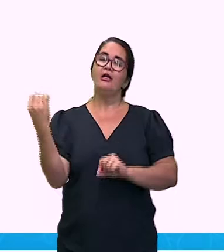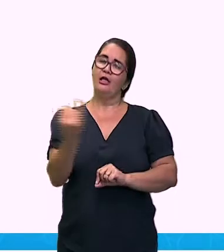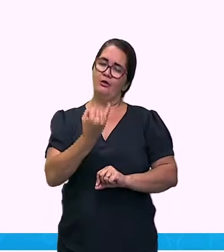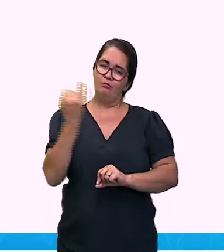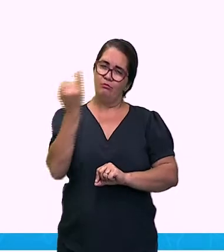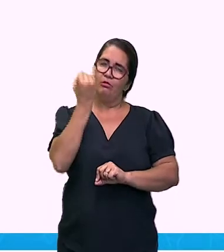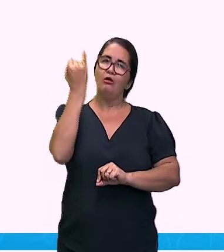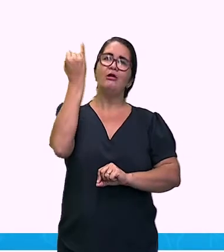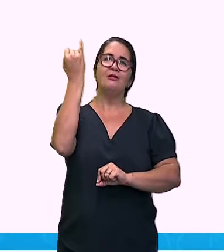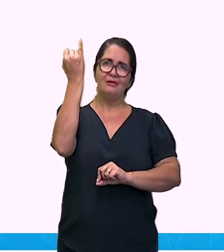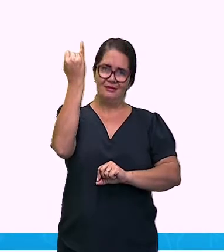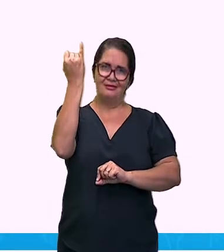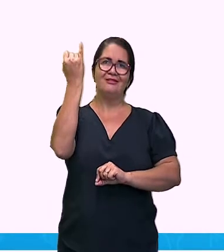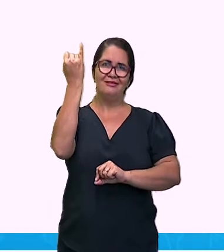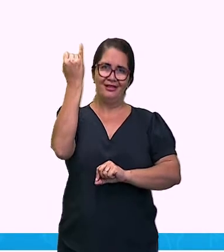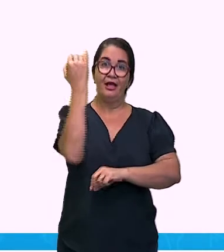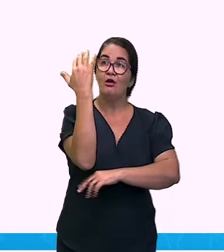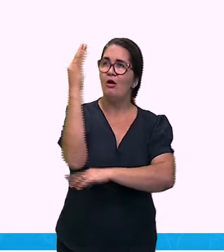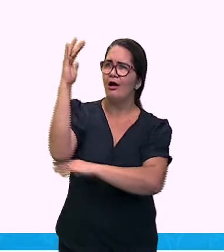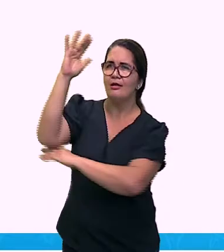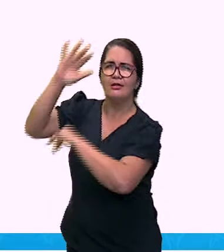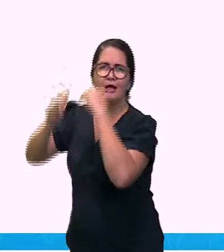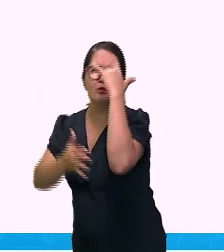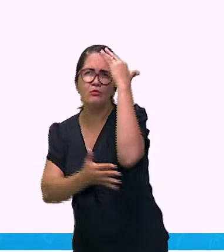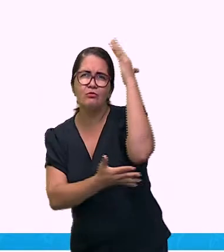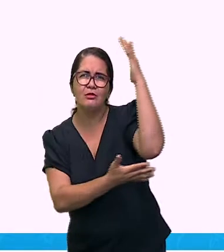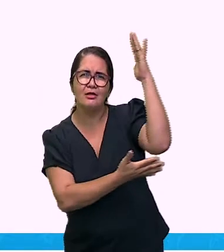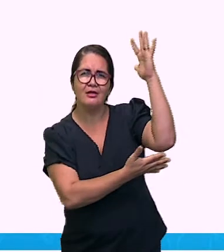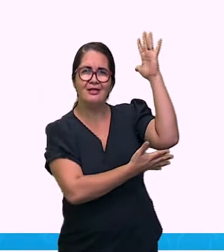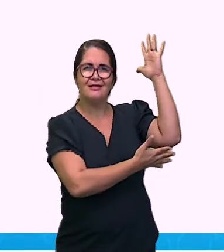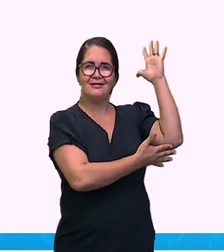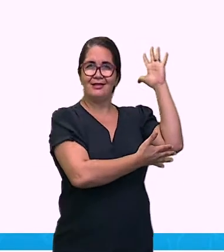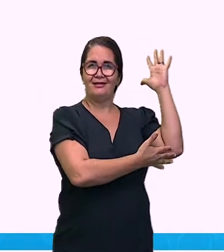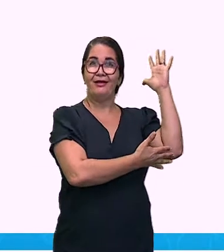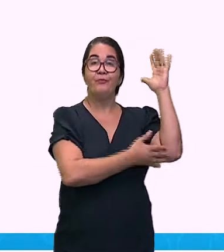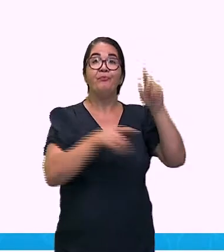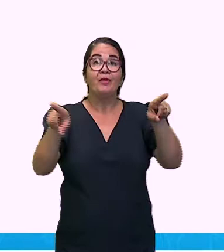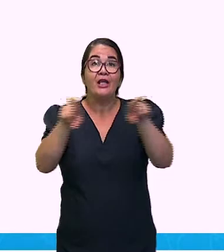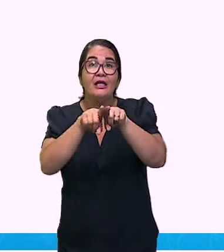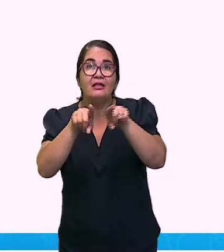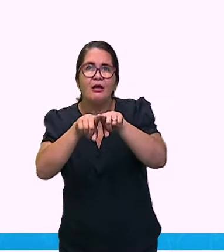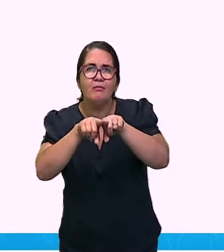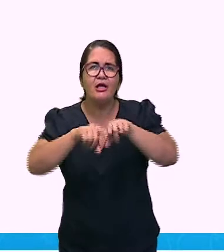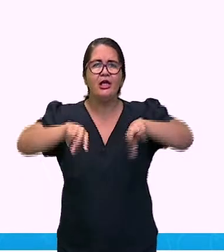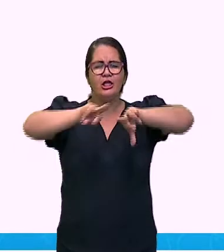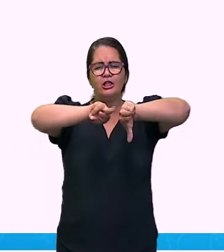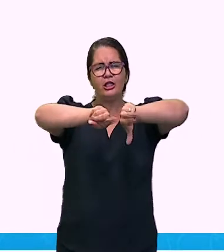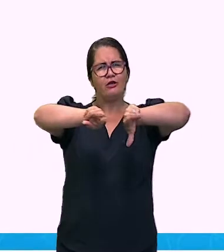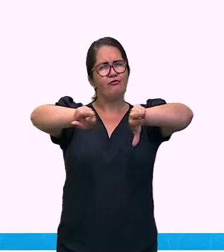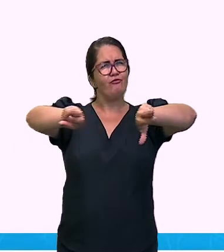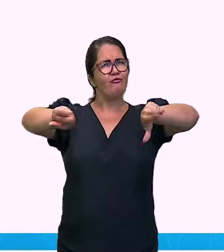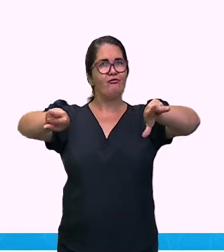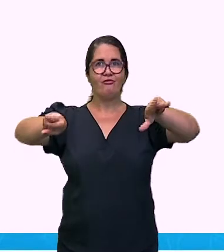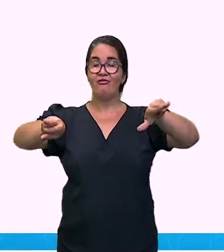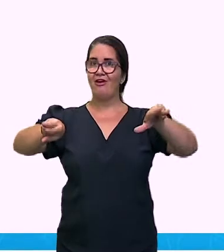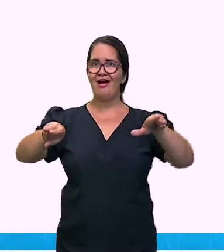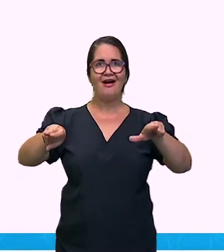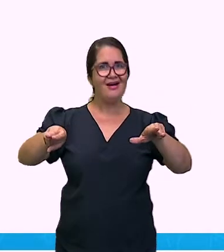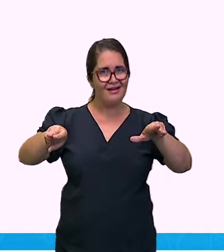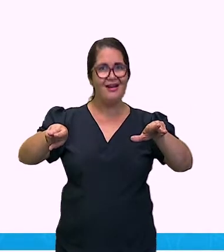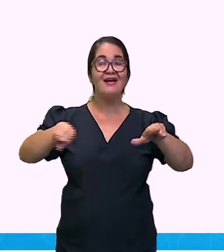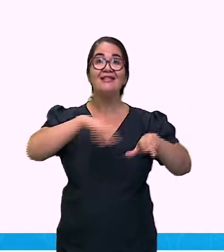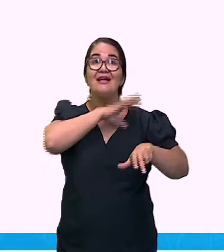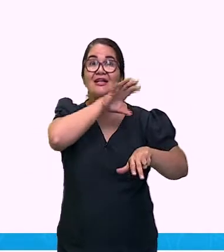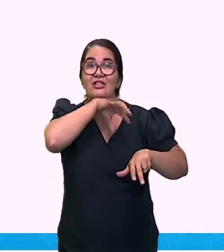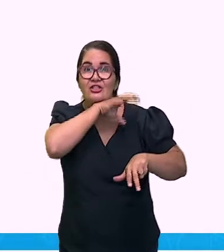do nosso espaço, local mais próximo. Uma outra coisa que é bacana, há uma interação